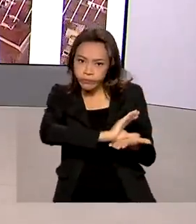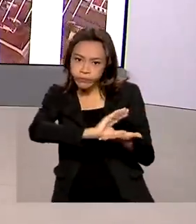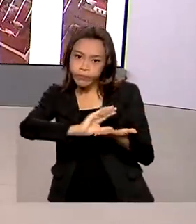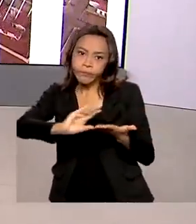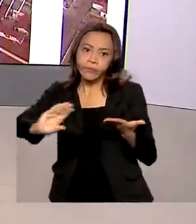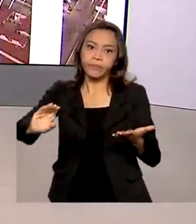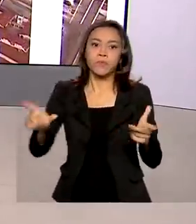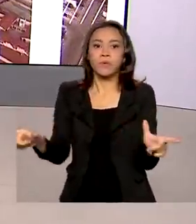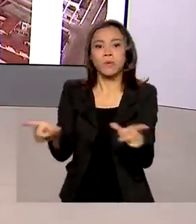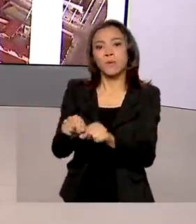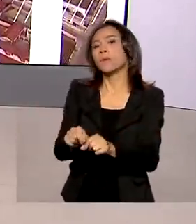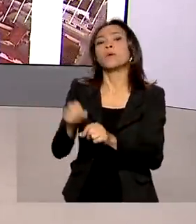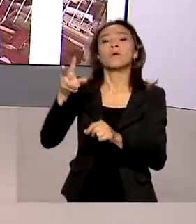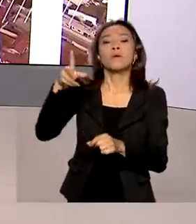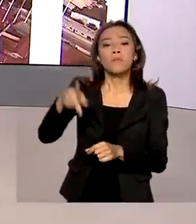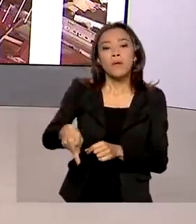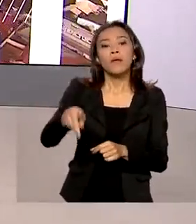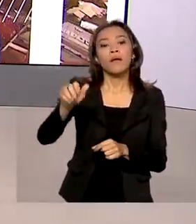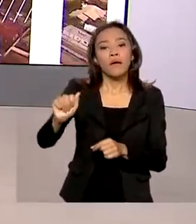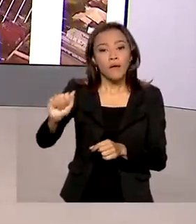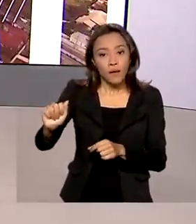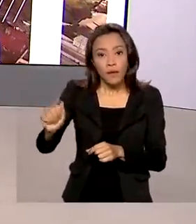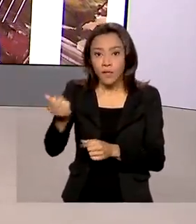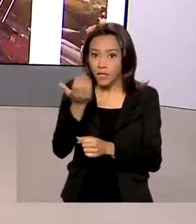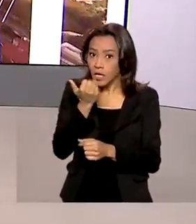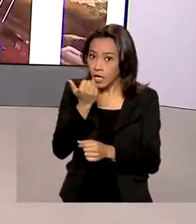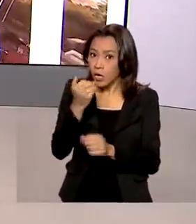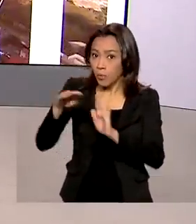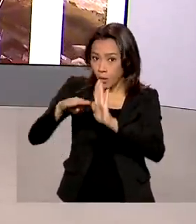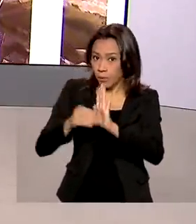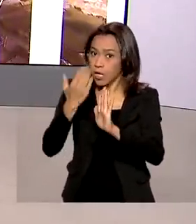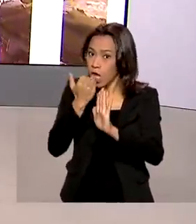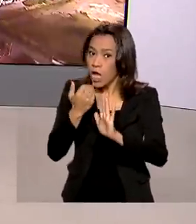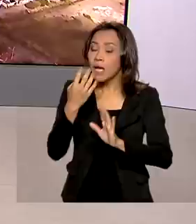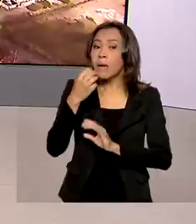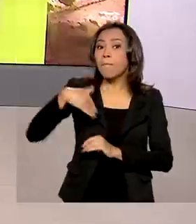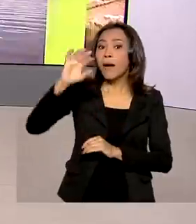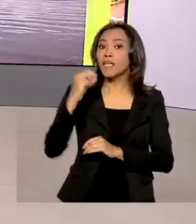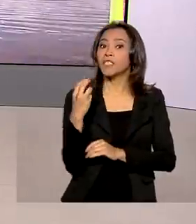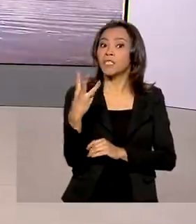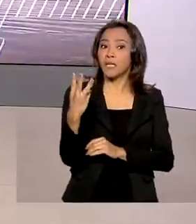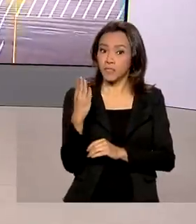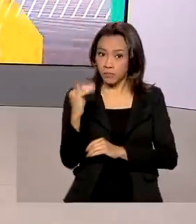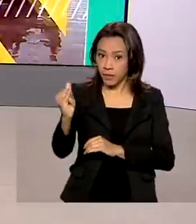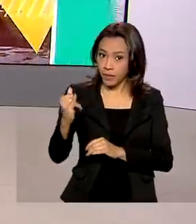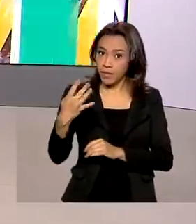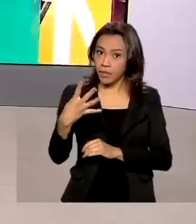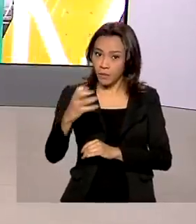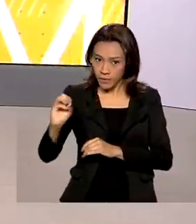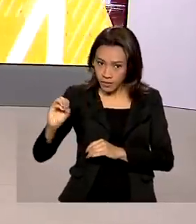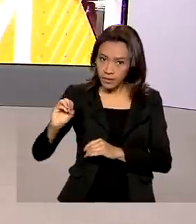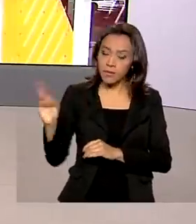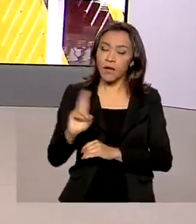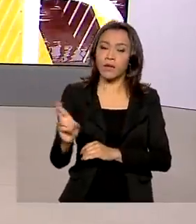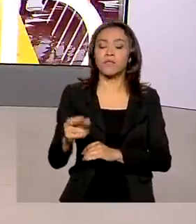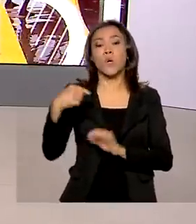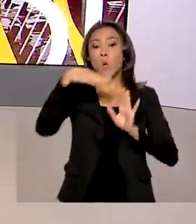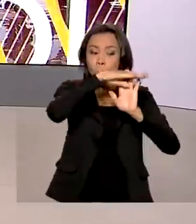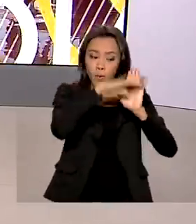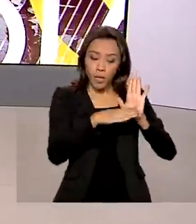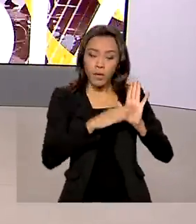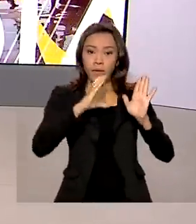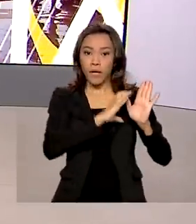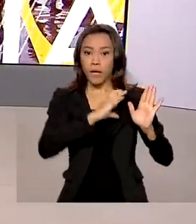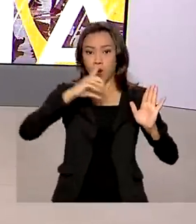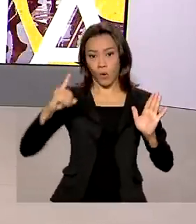Alimentação Escolar mais de R$ 3,4 bilhões. Mesmo na pandemia, o programa, que é coordenado pelo Fundo